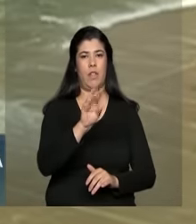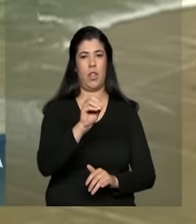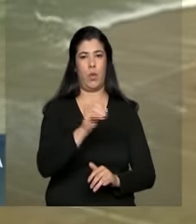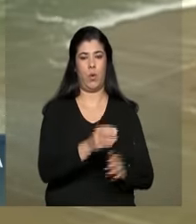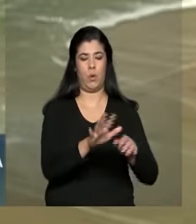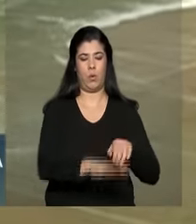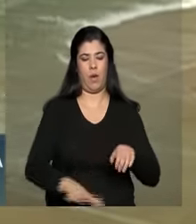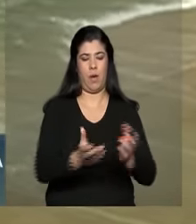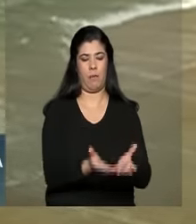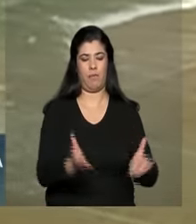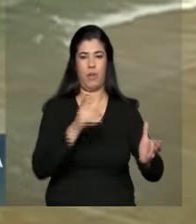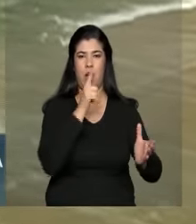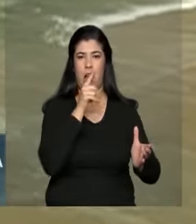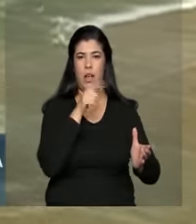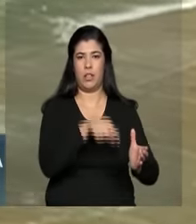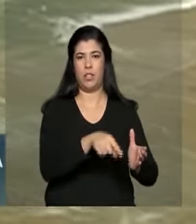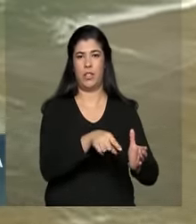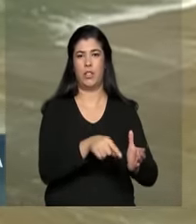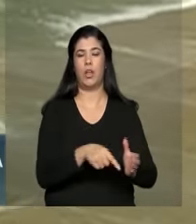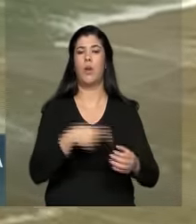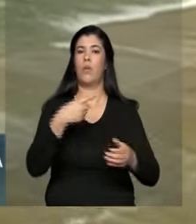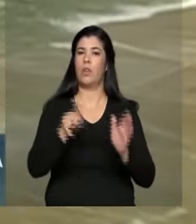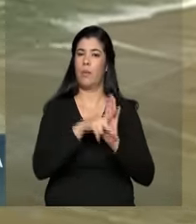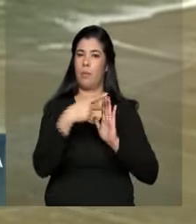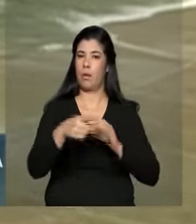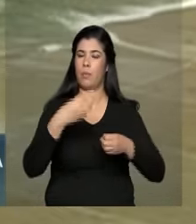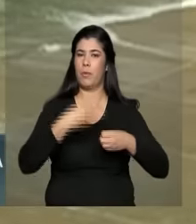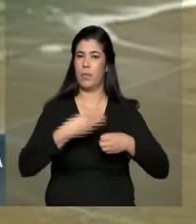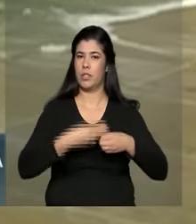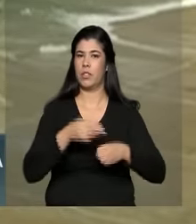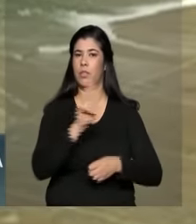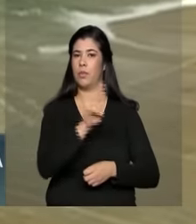que é localizado em Cabrobó, mesmo Pernambuco.